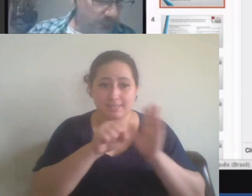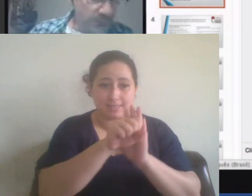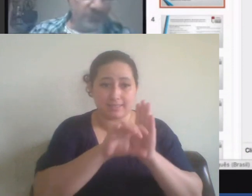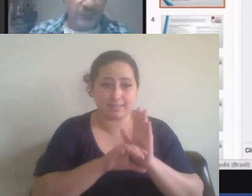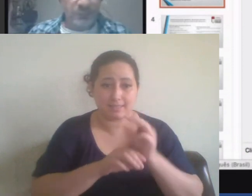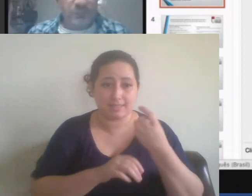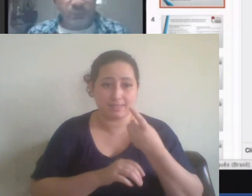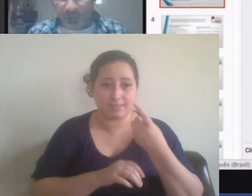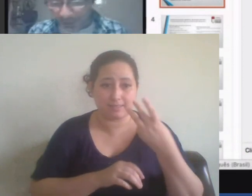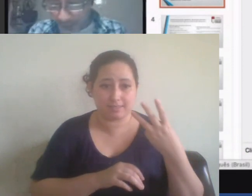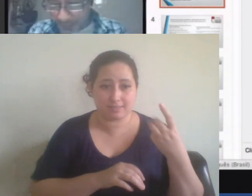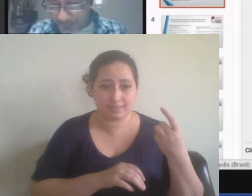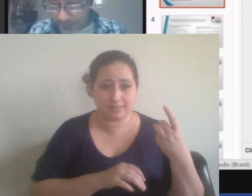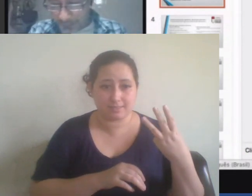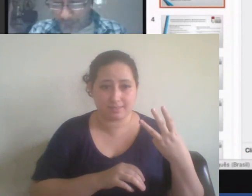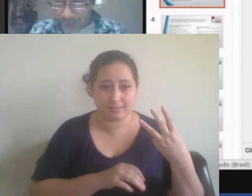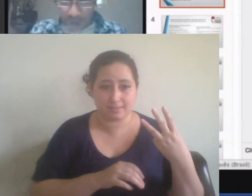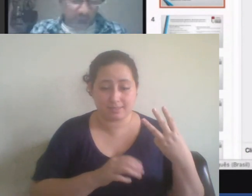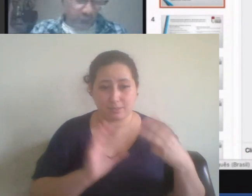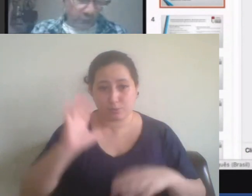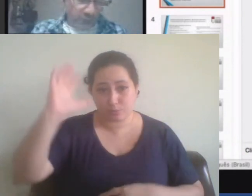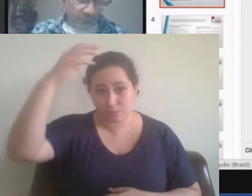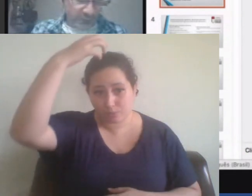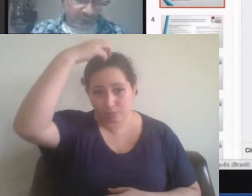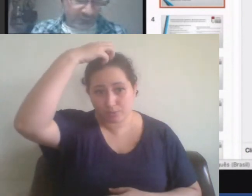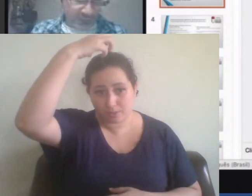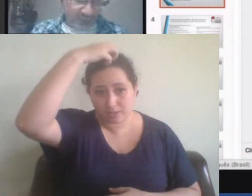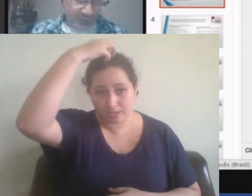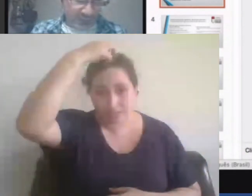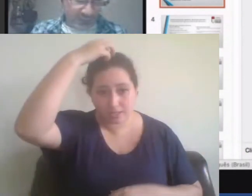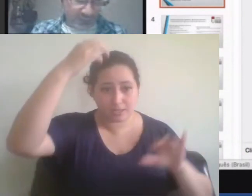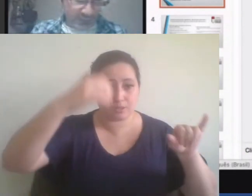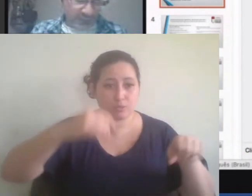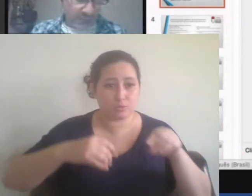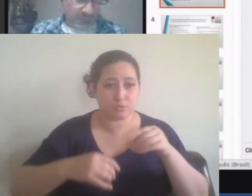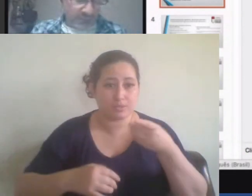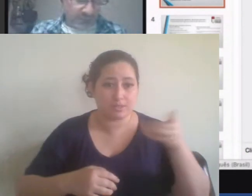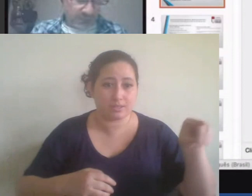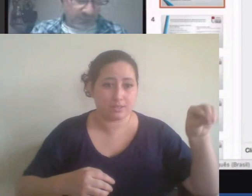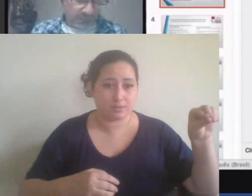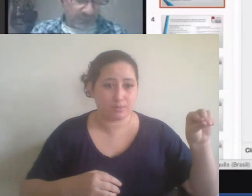quando o rei João Sem Terra...